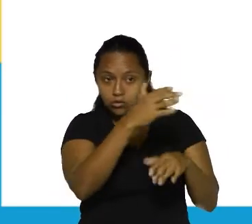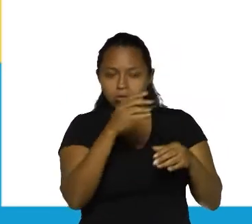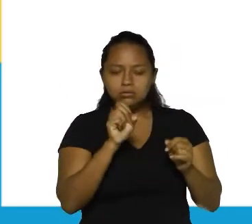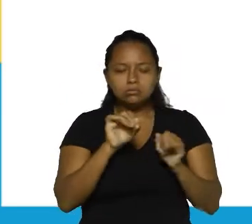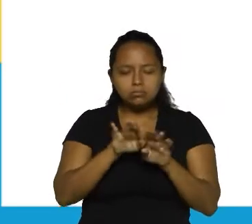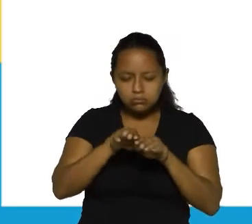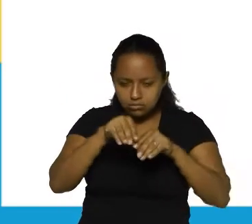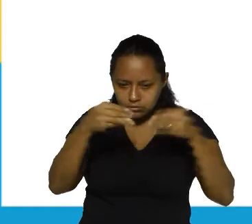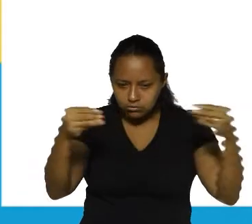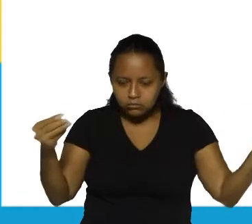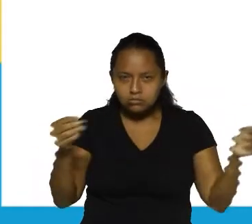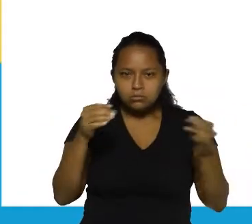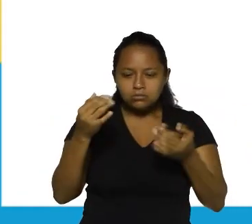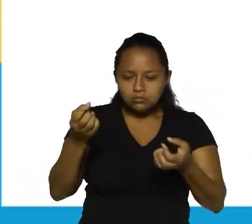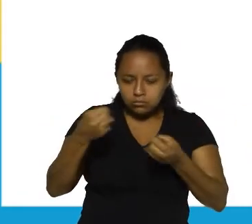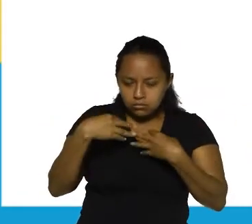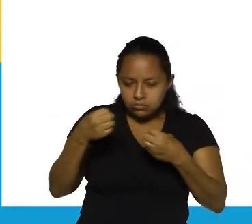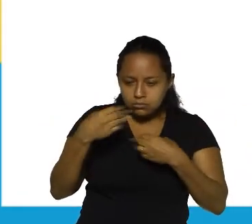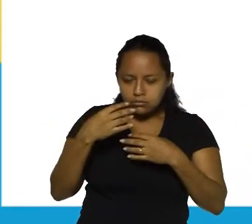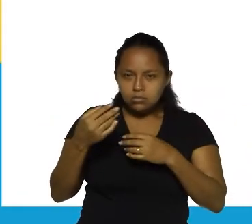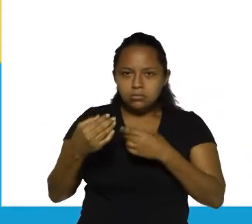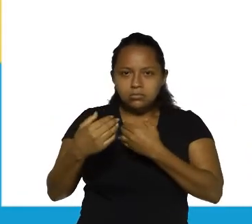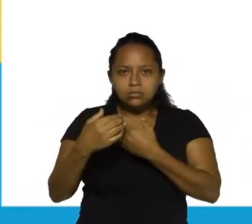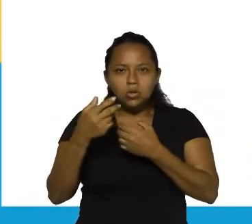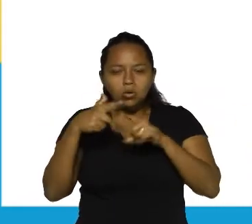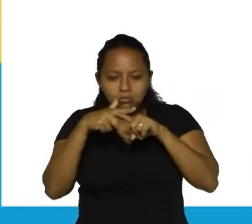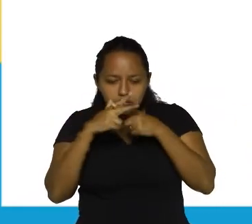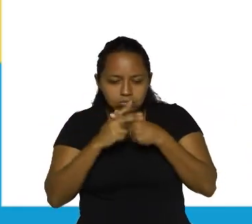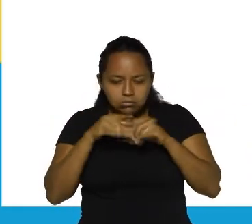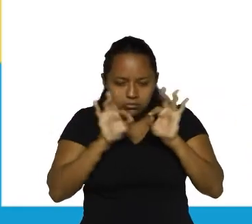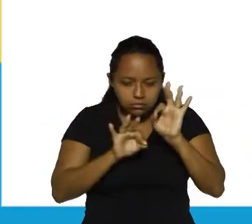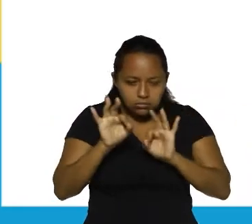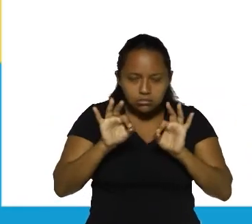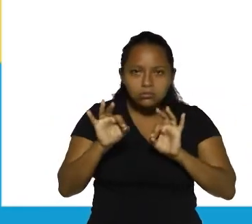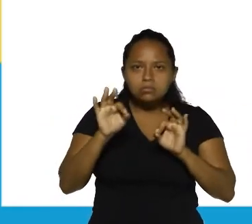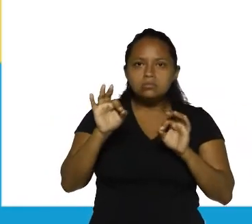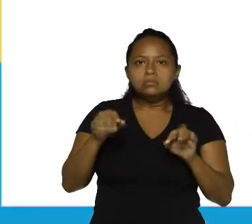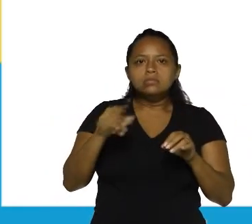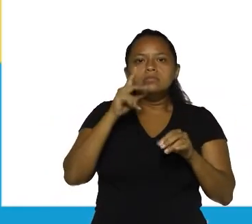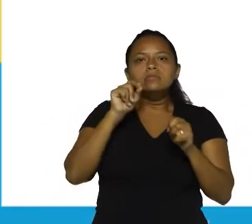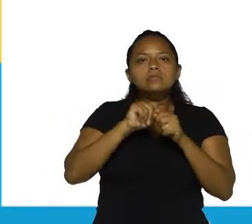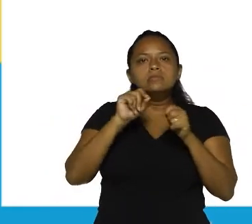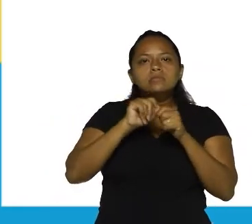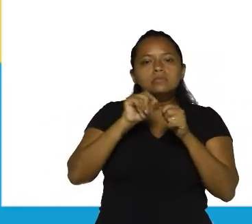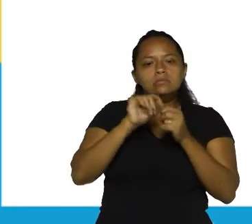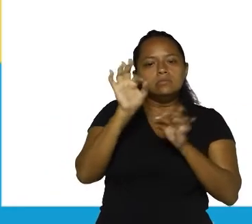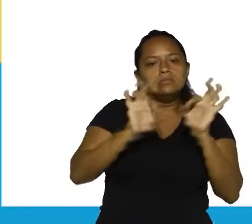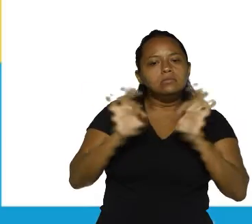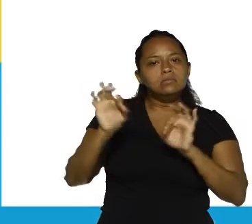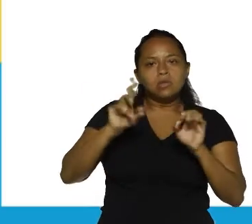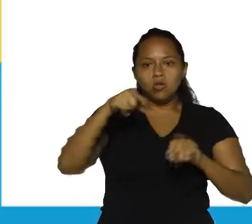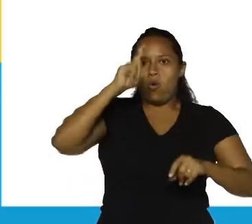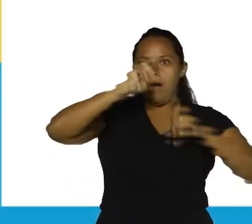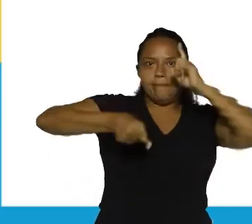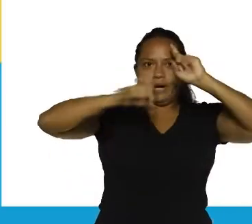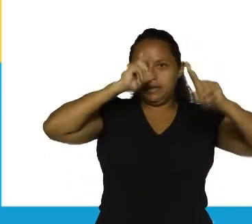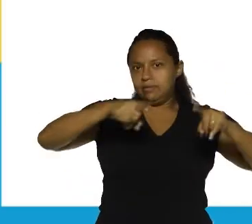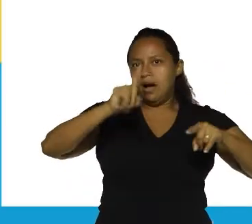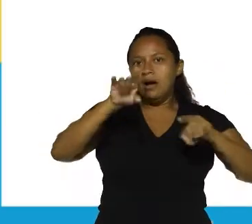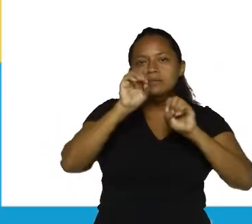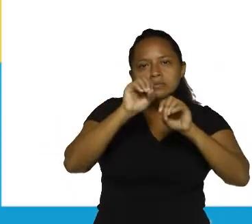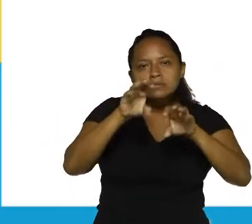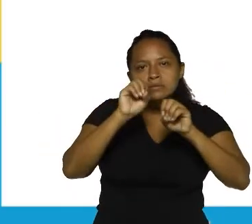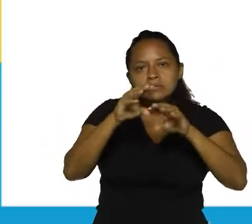manual de instrução, ele não está me dando uma ordem. A intenção de quem produz um manual de instrução não é dar ordens.